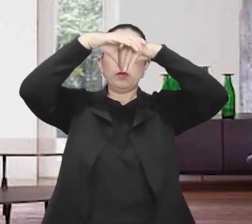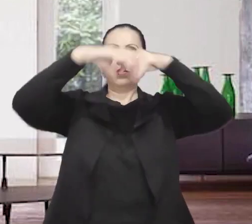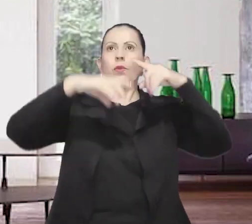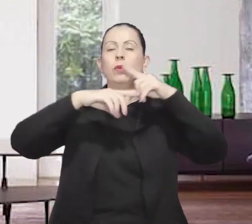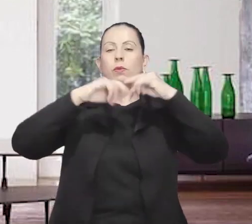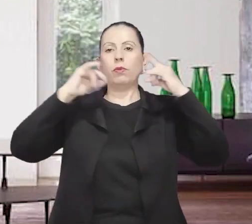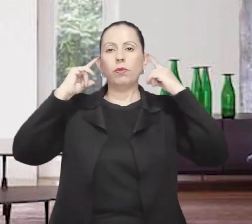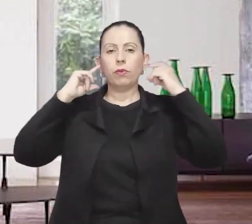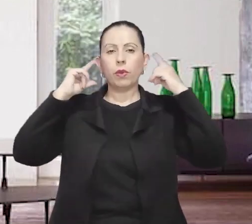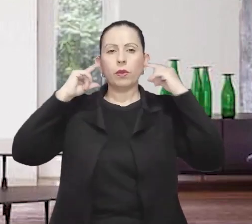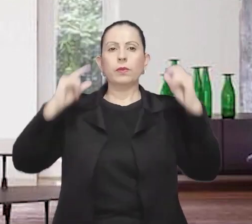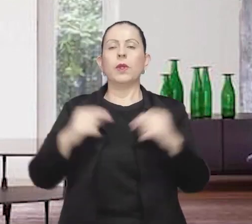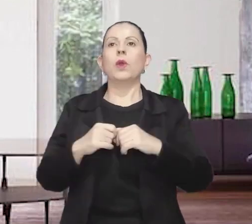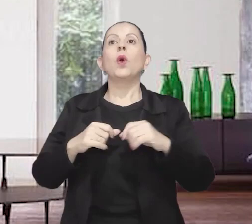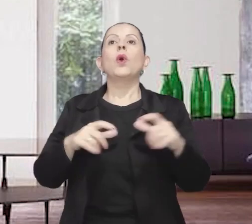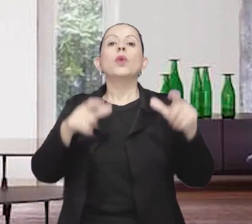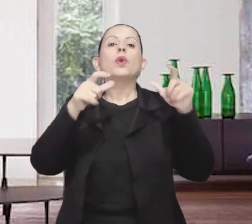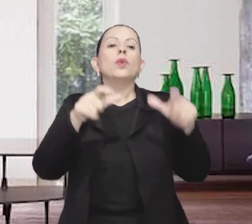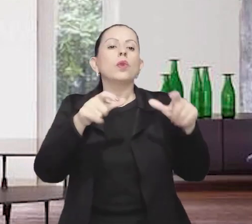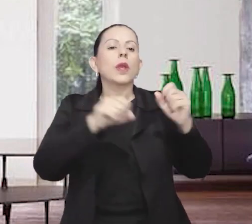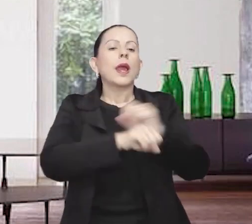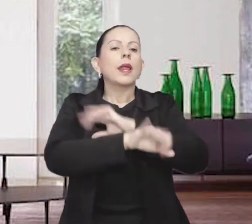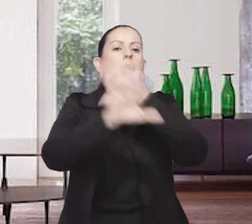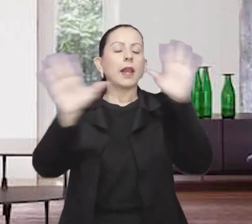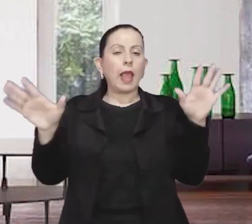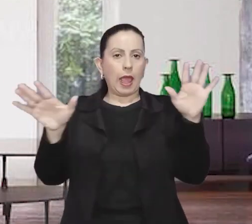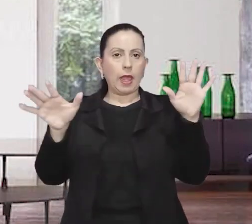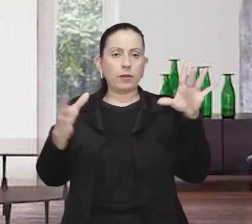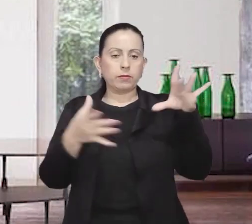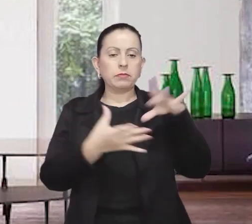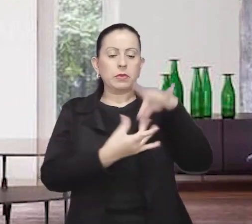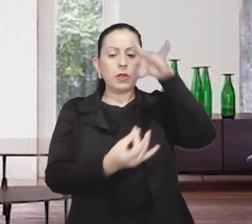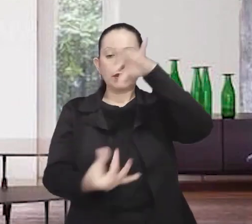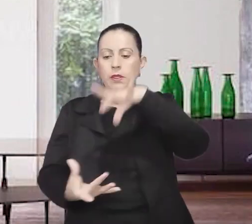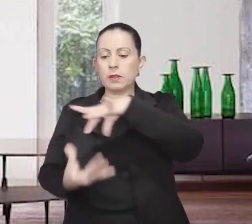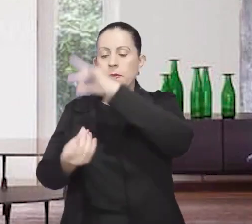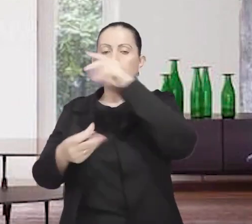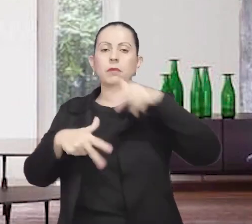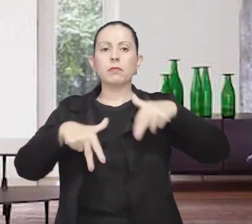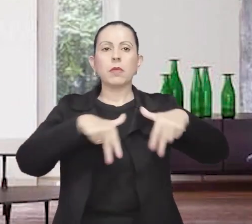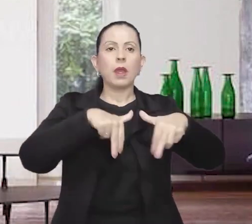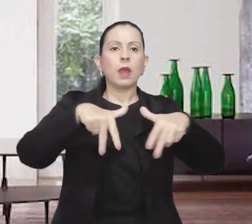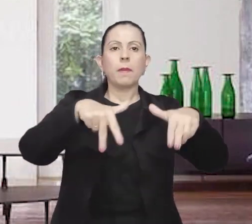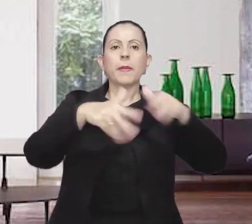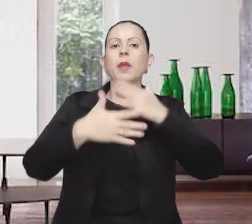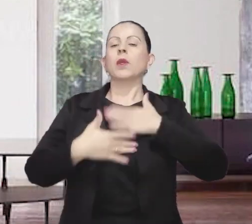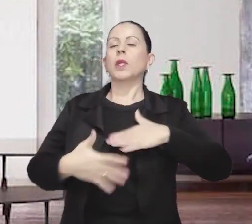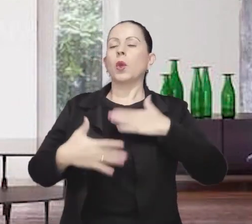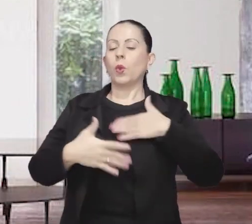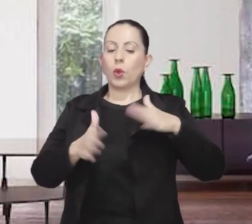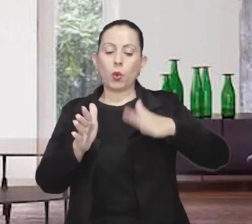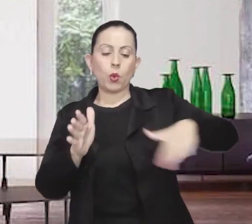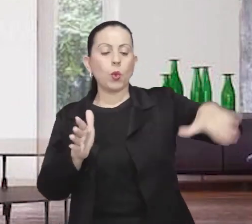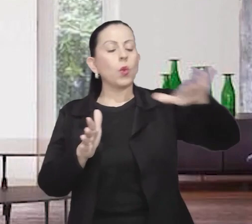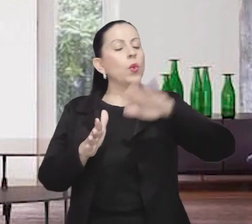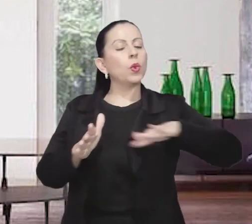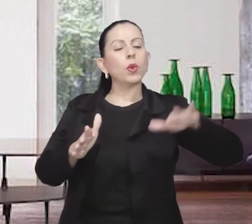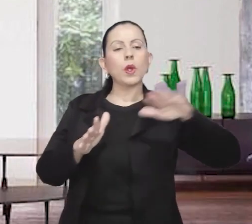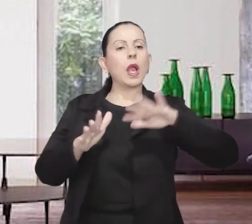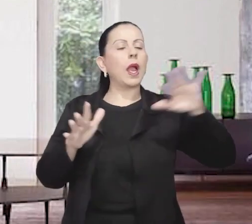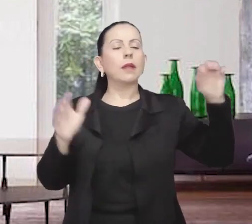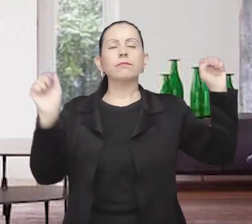claro, dois seres espirituais caminham tranquilamente. O ambiente onde eles estão é incrivelmente